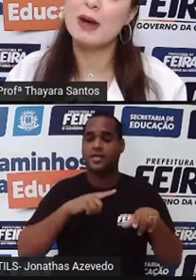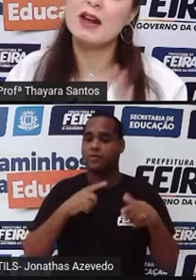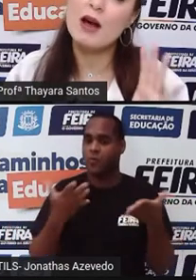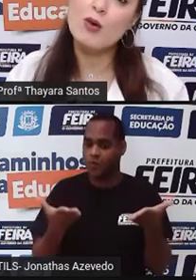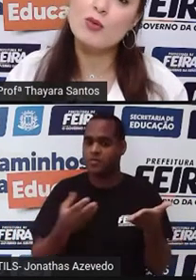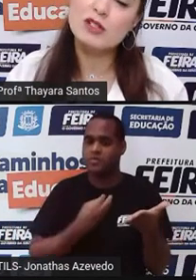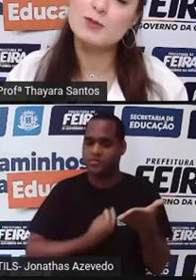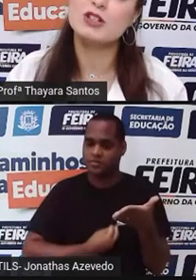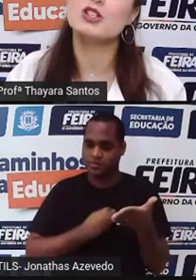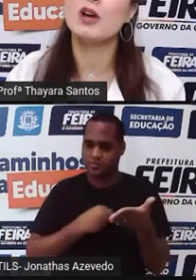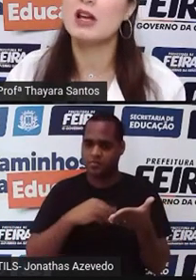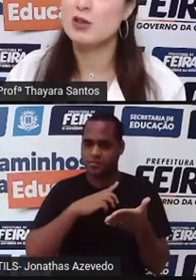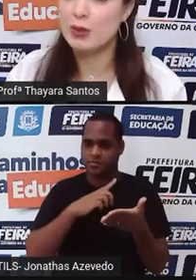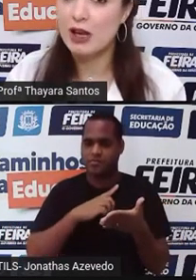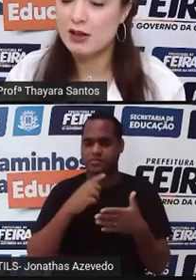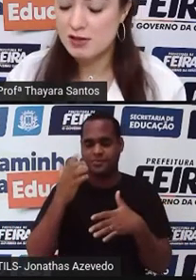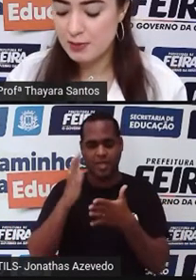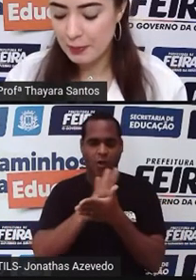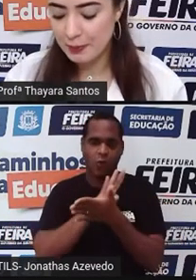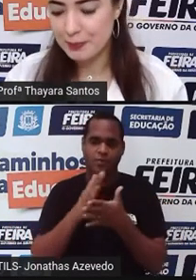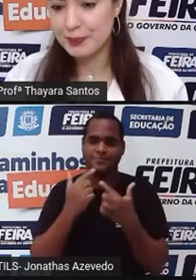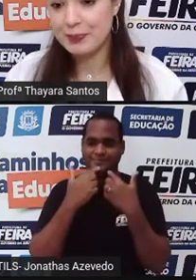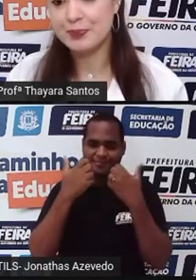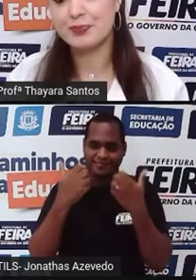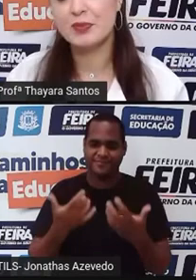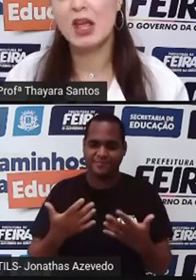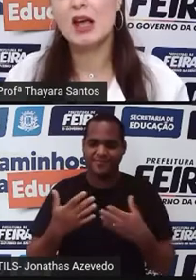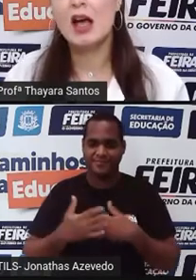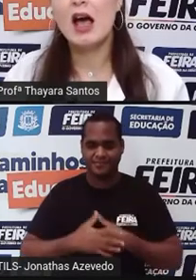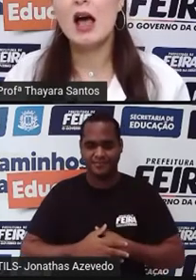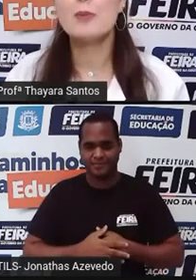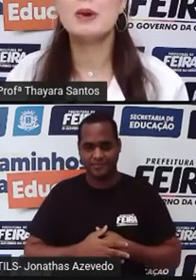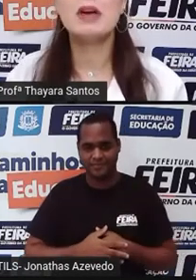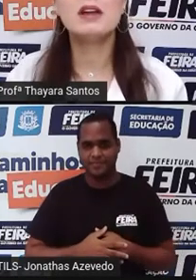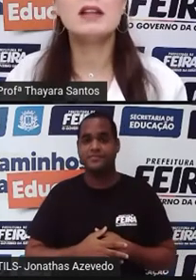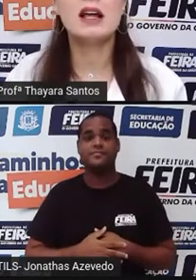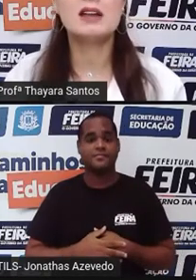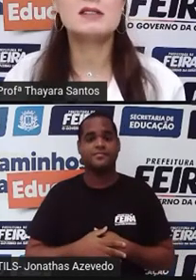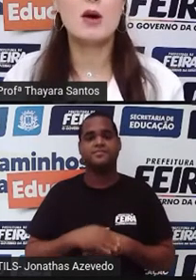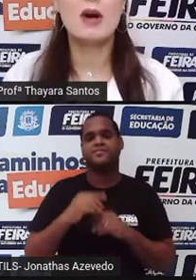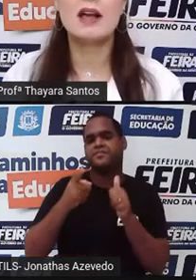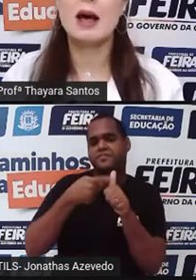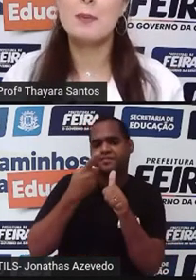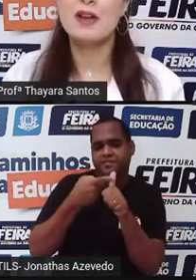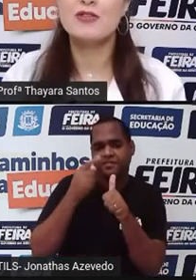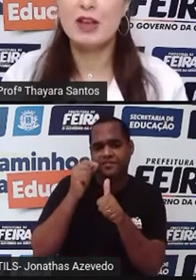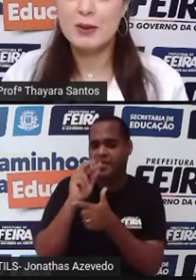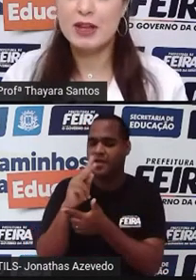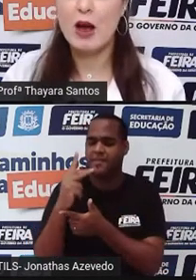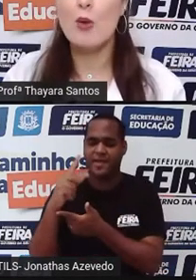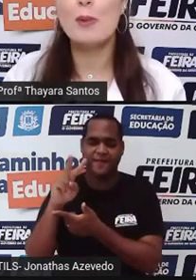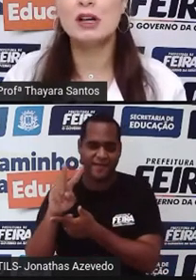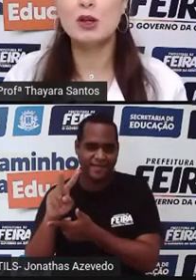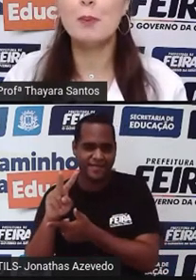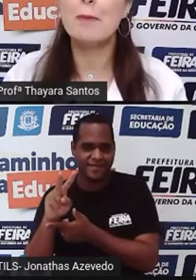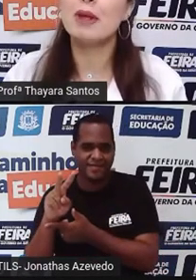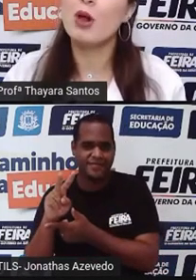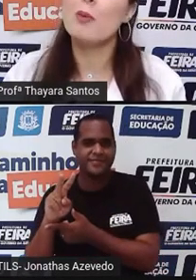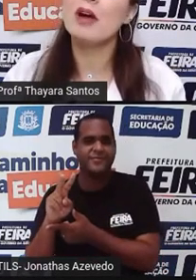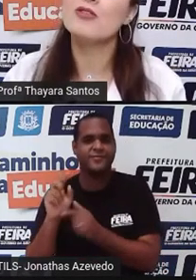Hoje eu separei algumas para a gente falar sobre elas. A primeira delas é o HPV, que é o